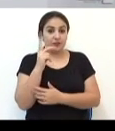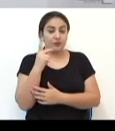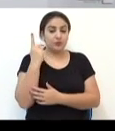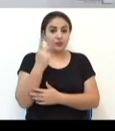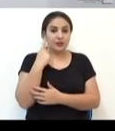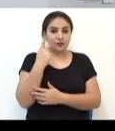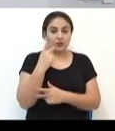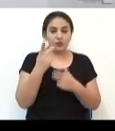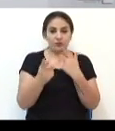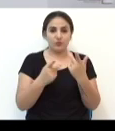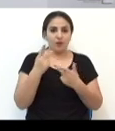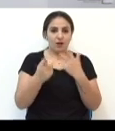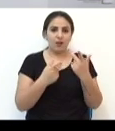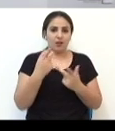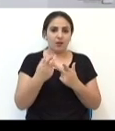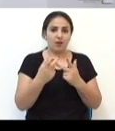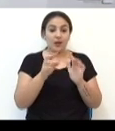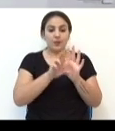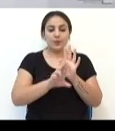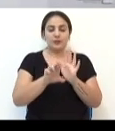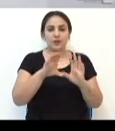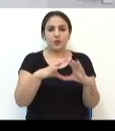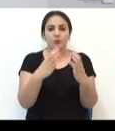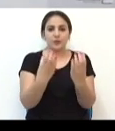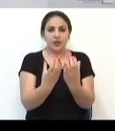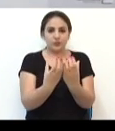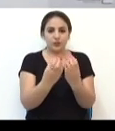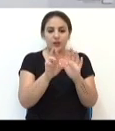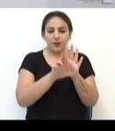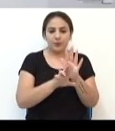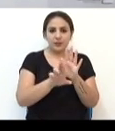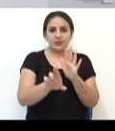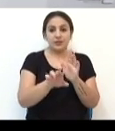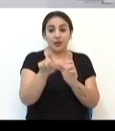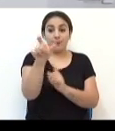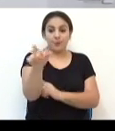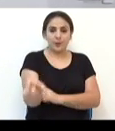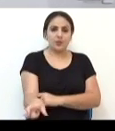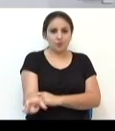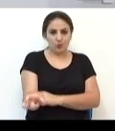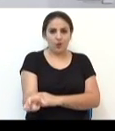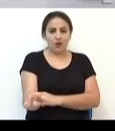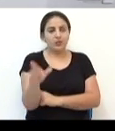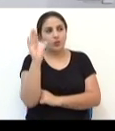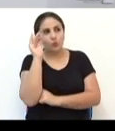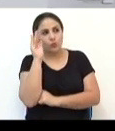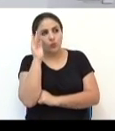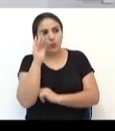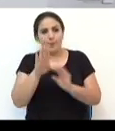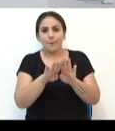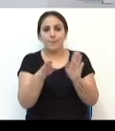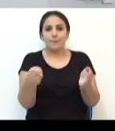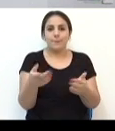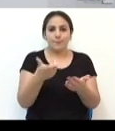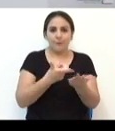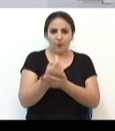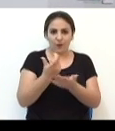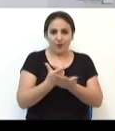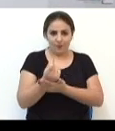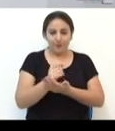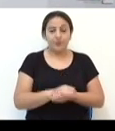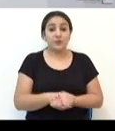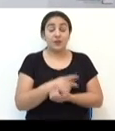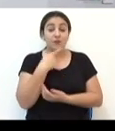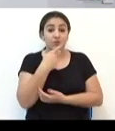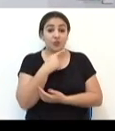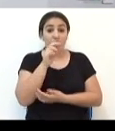manifesta, ele fala em nome da comunidade, ele fala em nome da pessoa que está sendo assistida no balcão, ele fala em nome